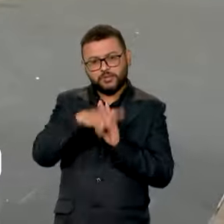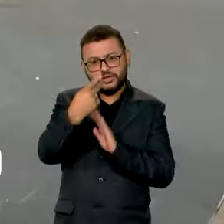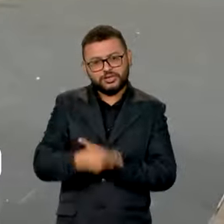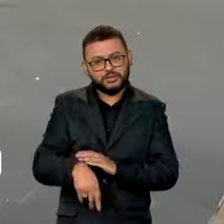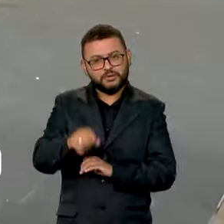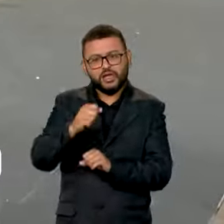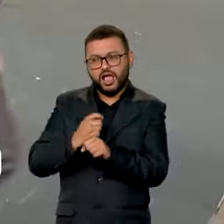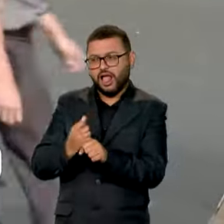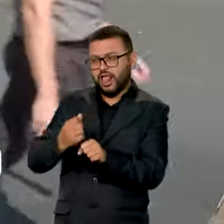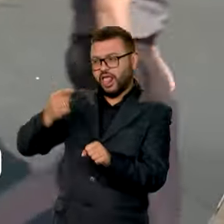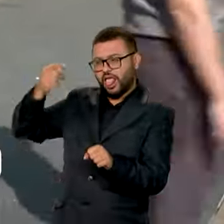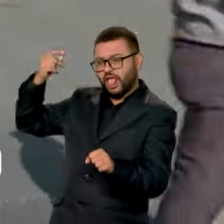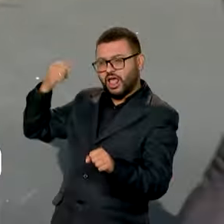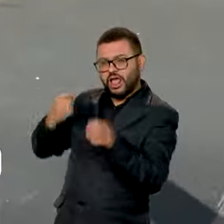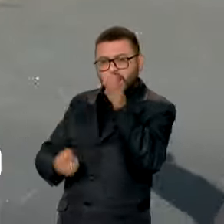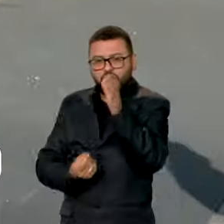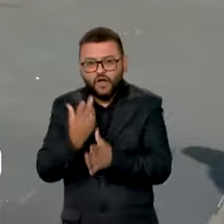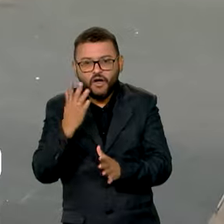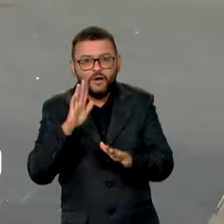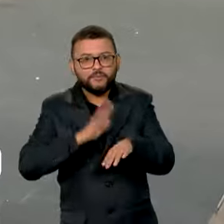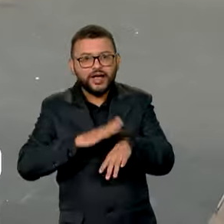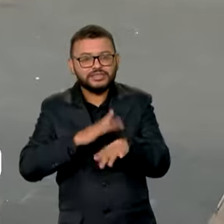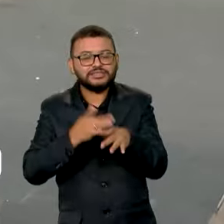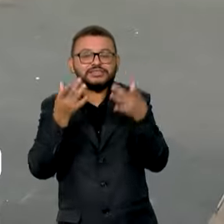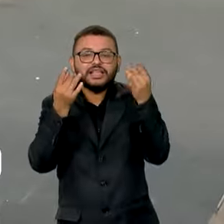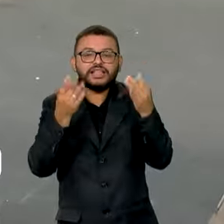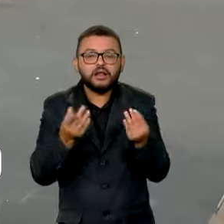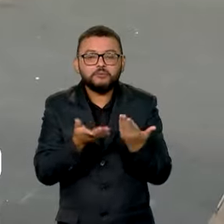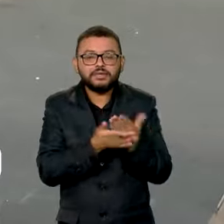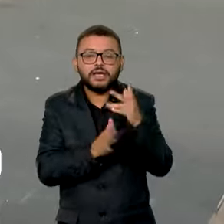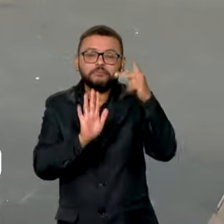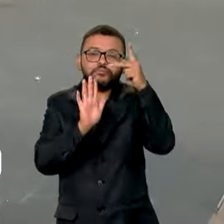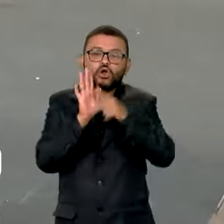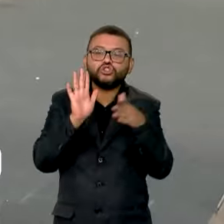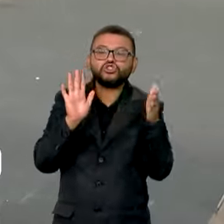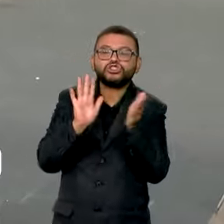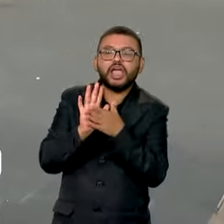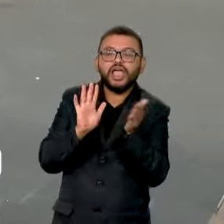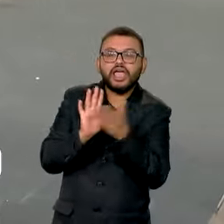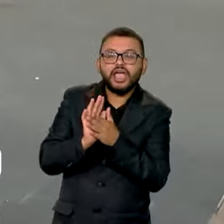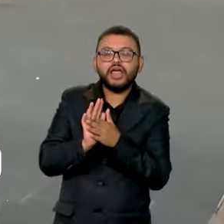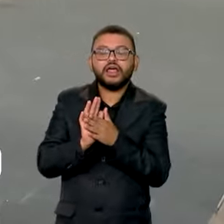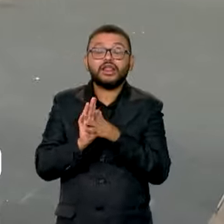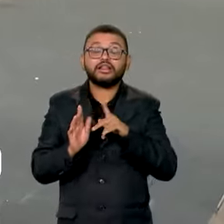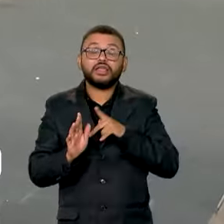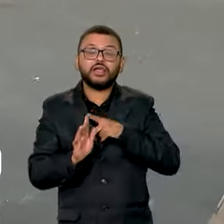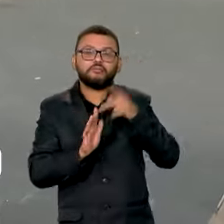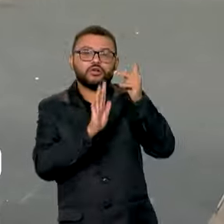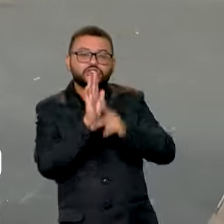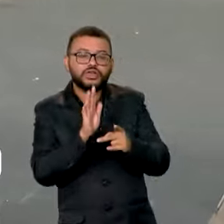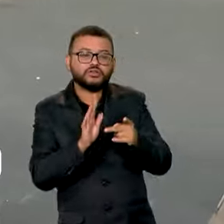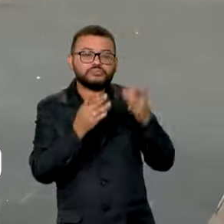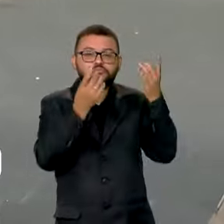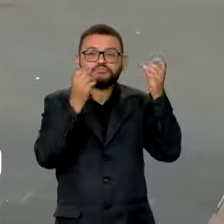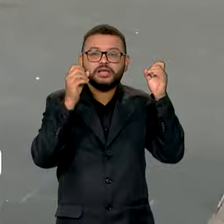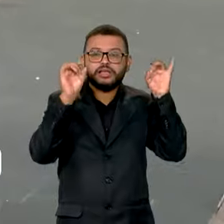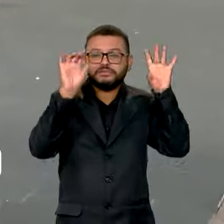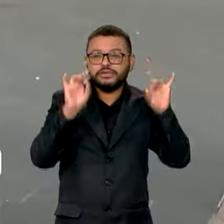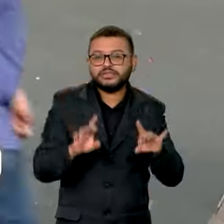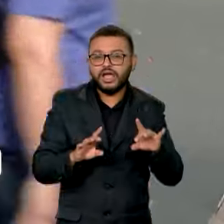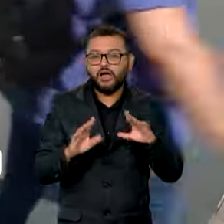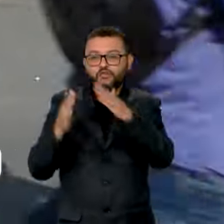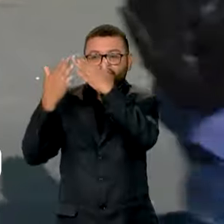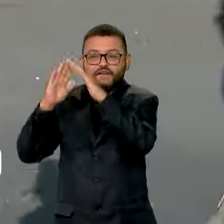teve. Lá estão os detalhes para conseguir a aprovação dos projetos. Tem ainda os programas especiais, Rouanet Norte, o Rouanet